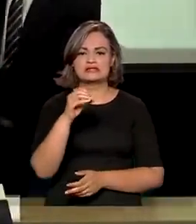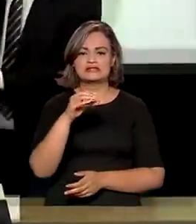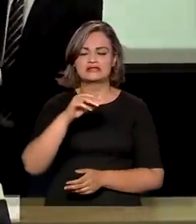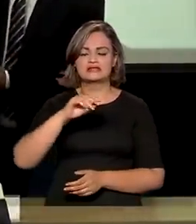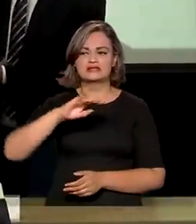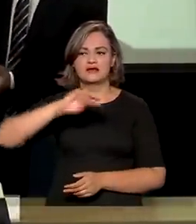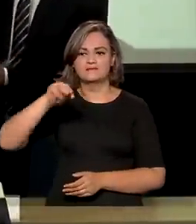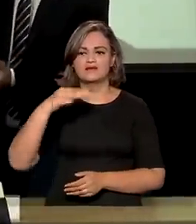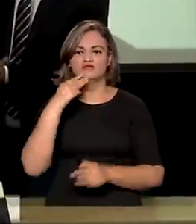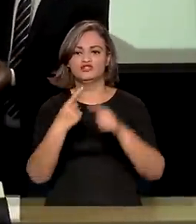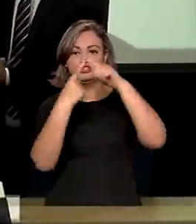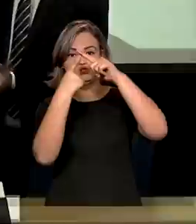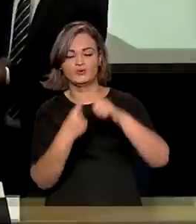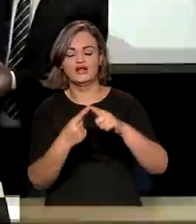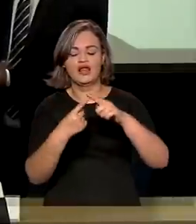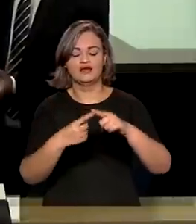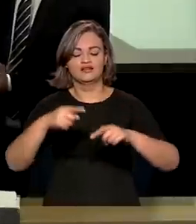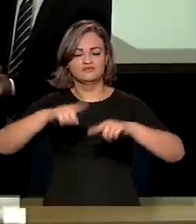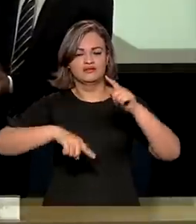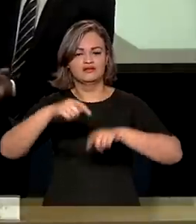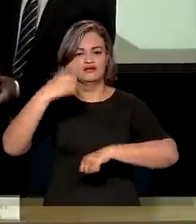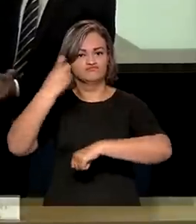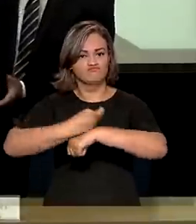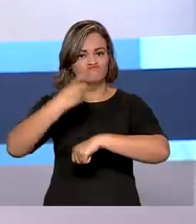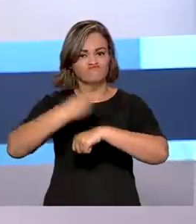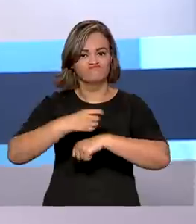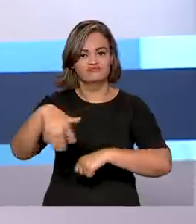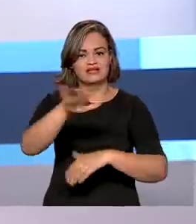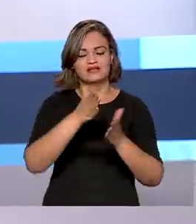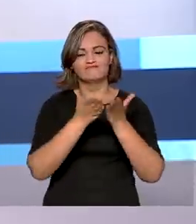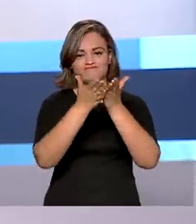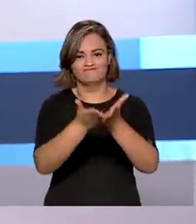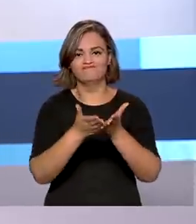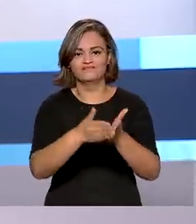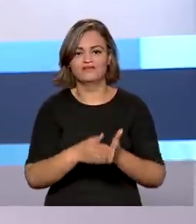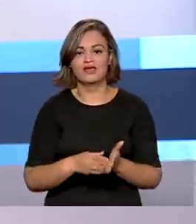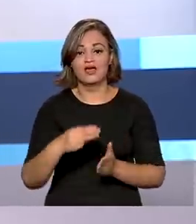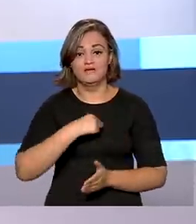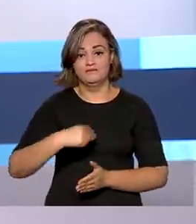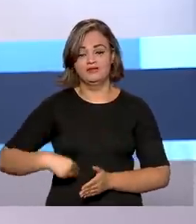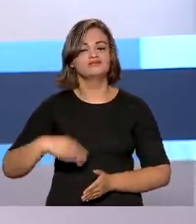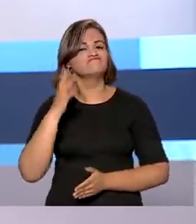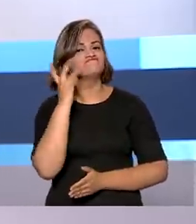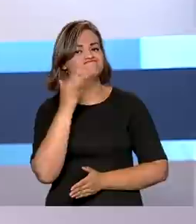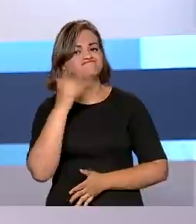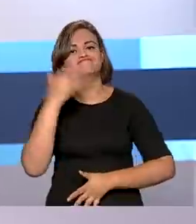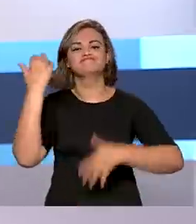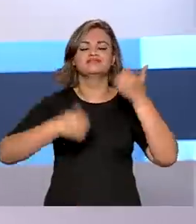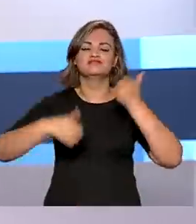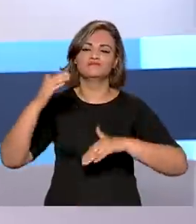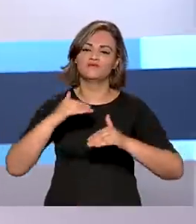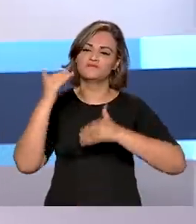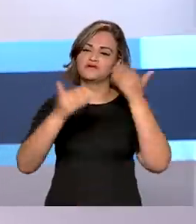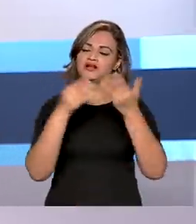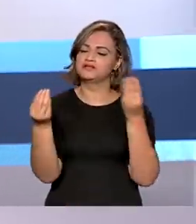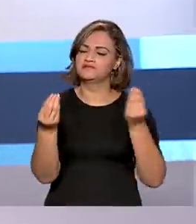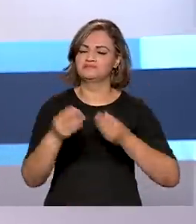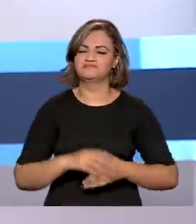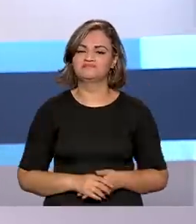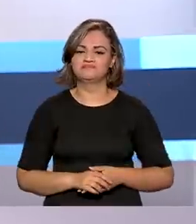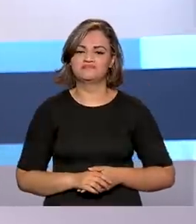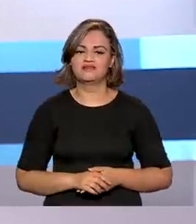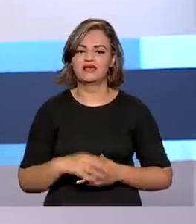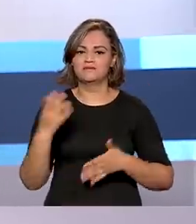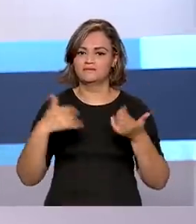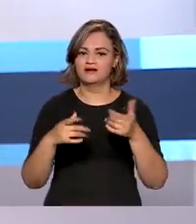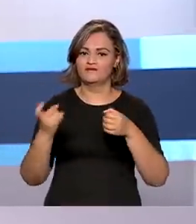toneladas de carga sólida só por esses terminais. O ministro Tarcísio de Freitas falou sobre o avanço das concessões no país